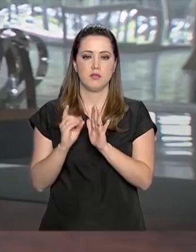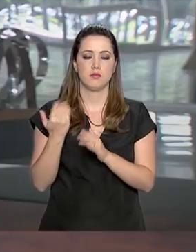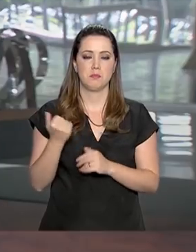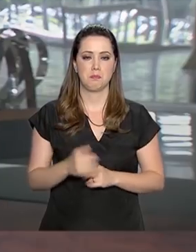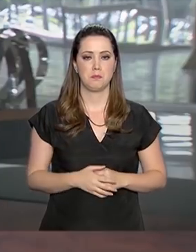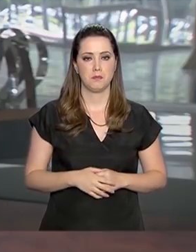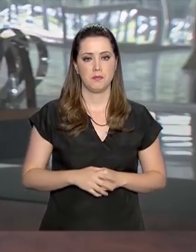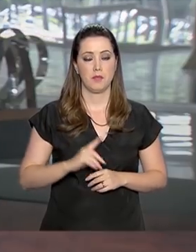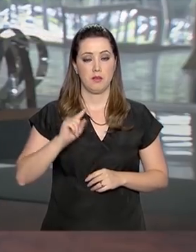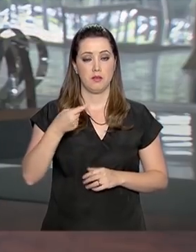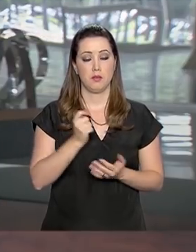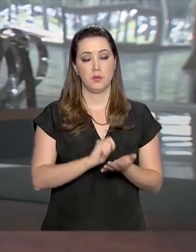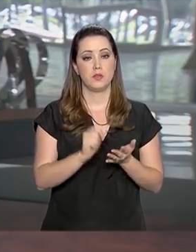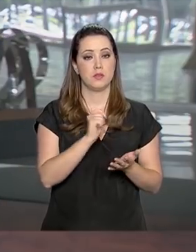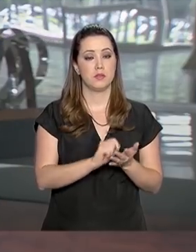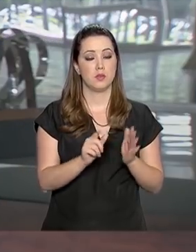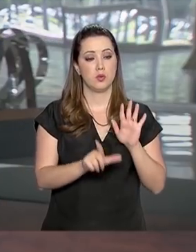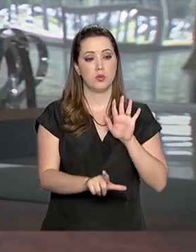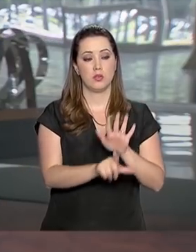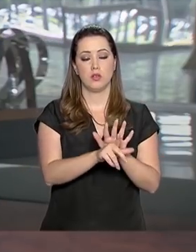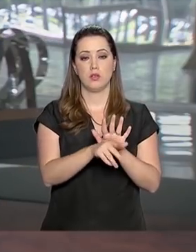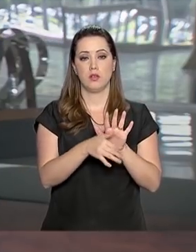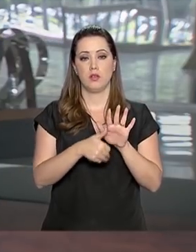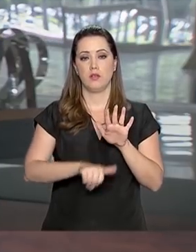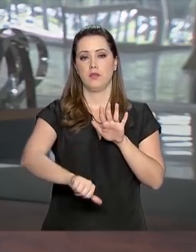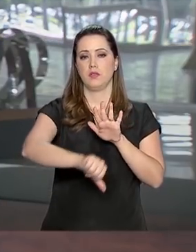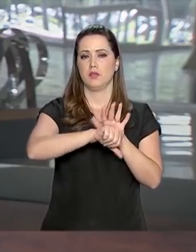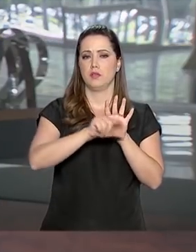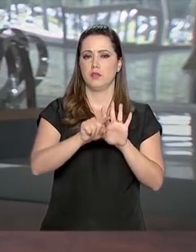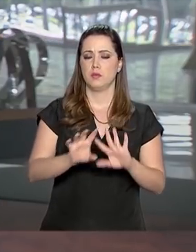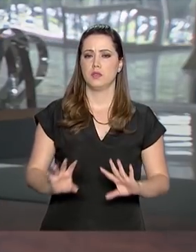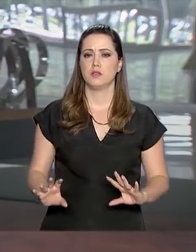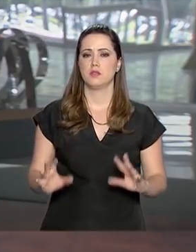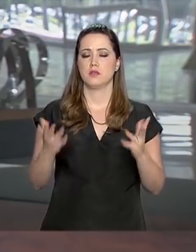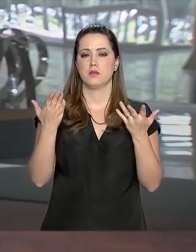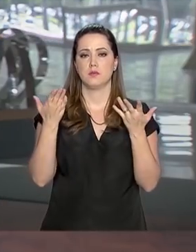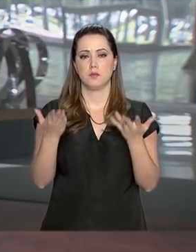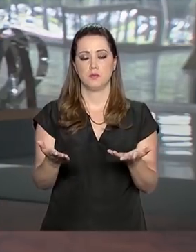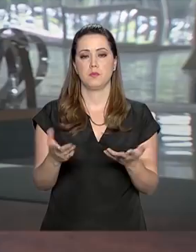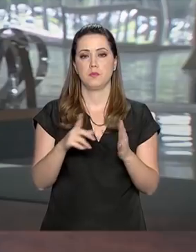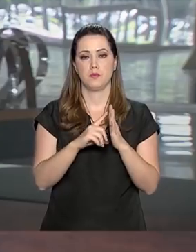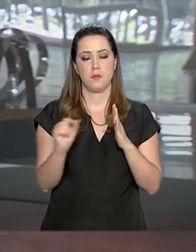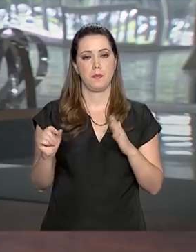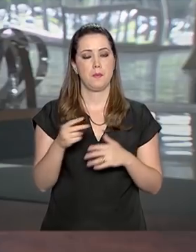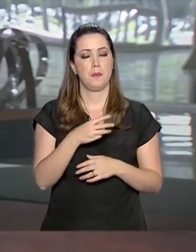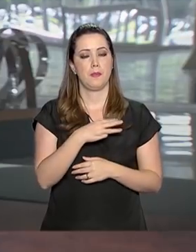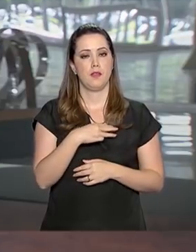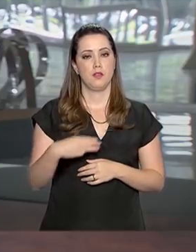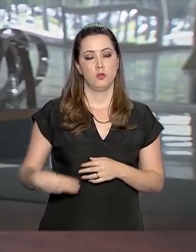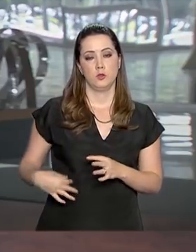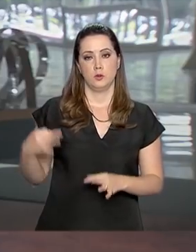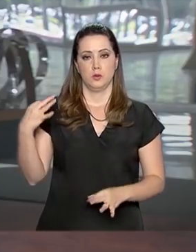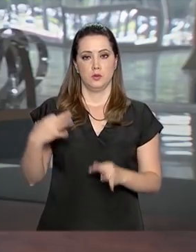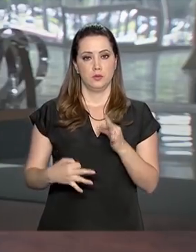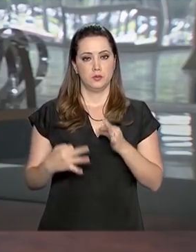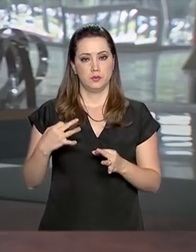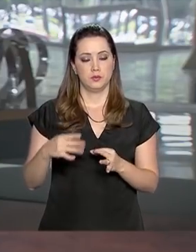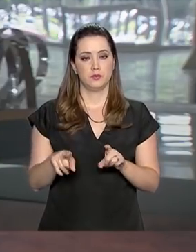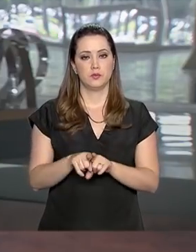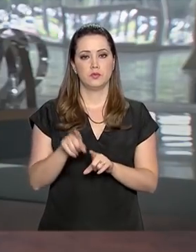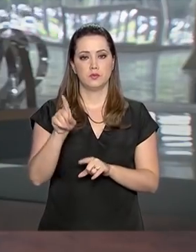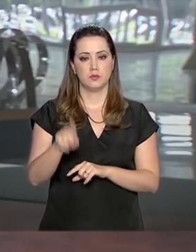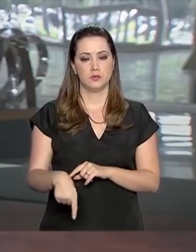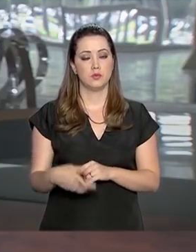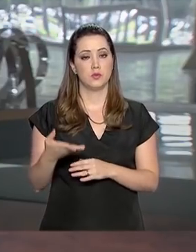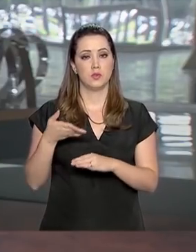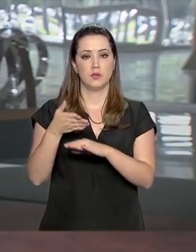da assinatura dessa lei anticrime nessa cerimônia aqui no Palácio do Planalto, o ministro da Justiça e Segurança Pública, Sérgio Moro, foi